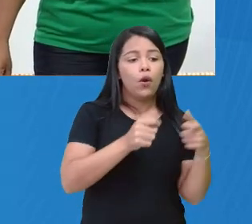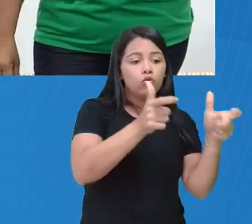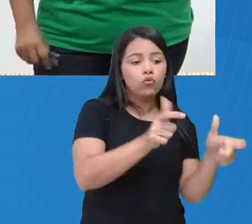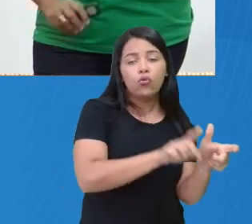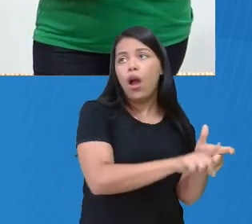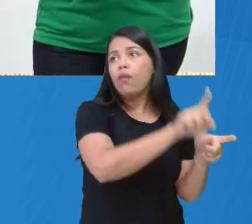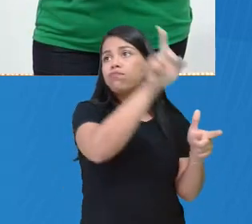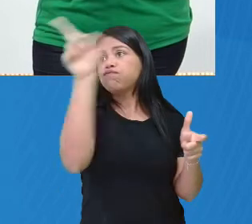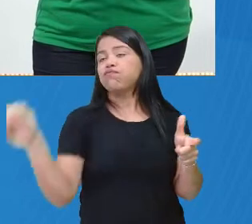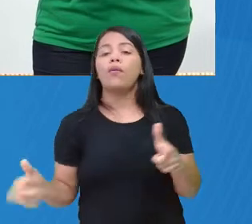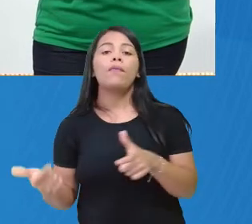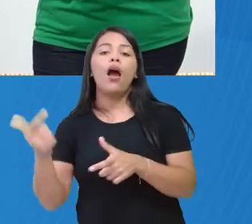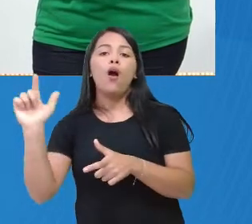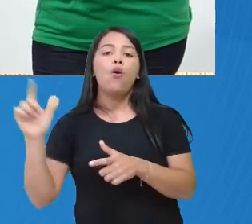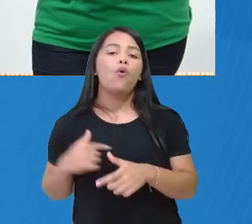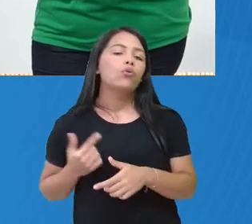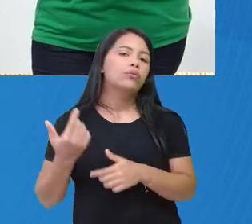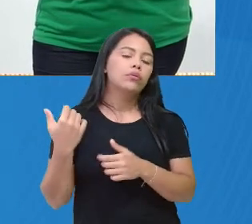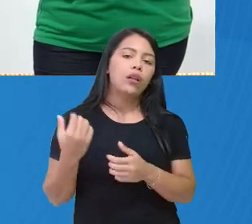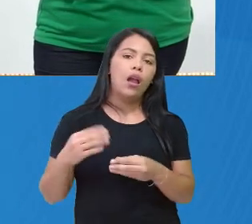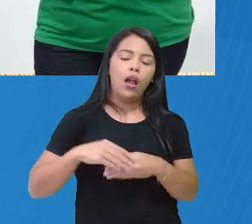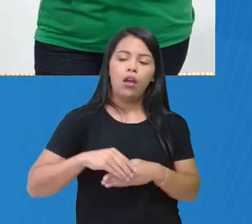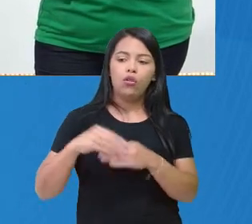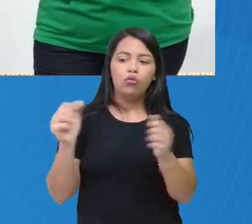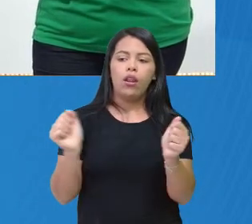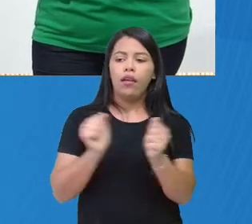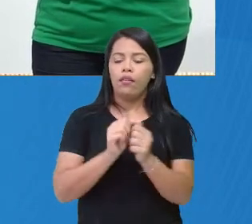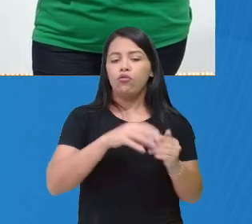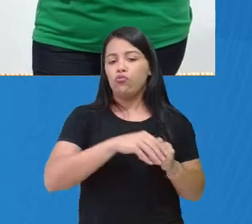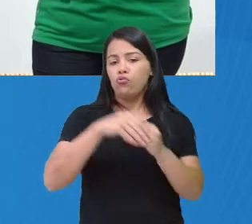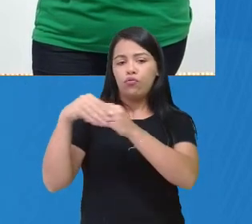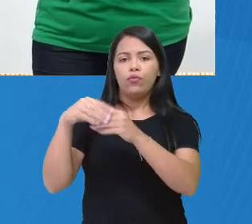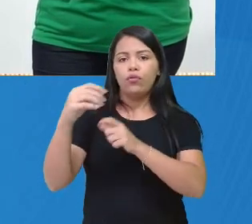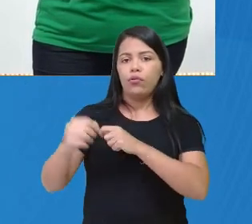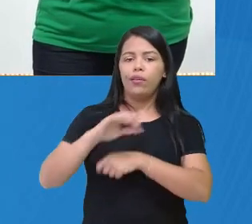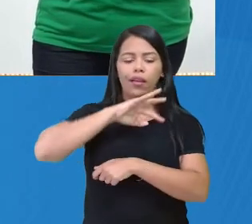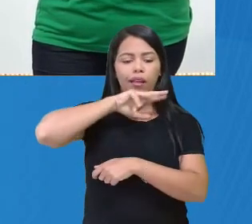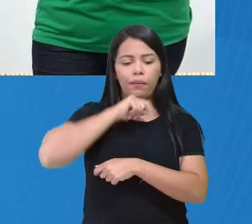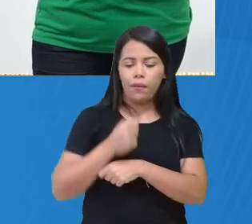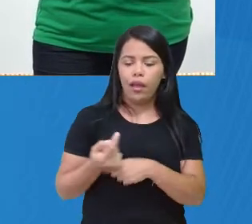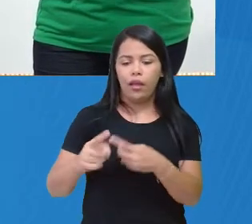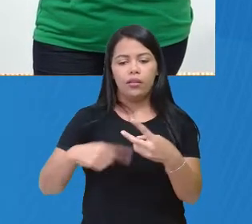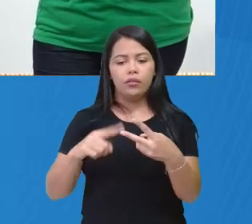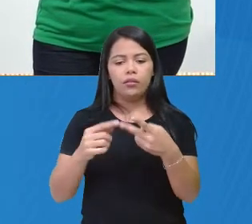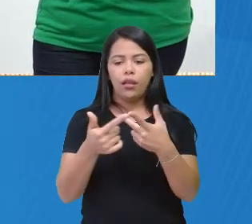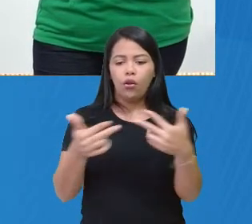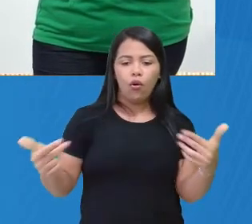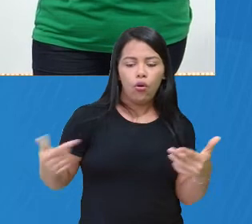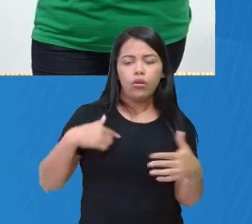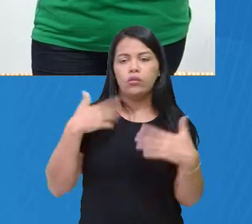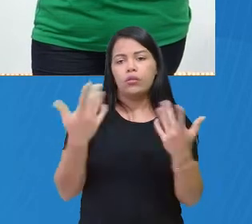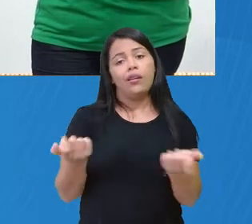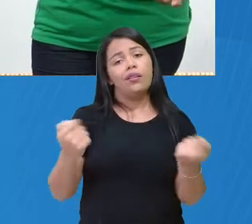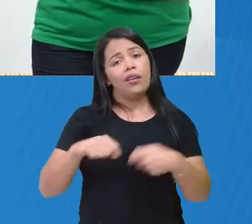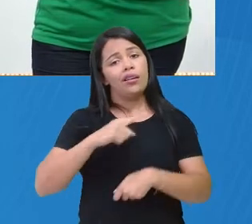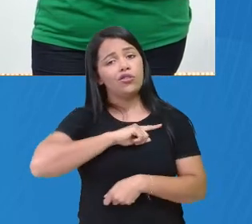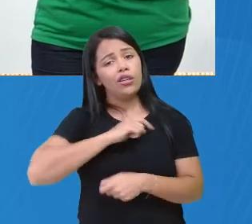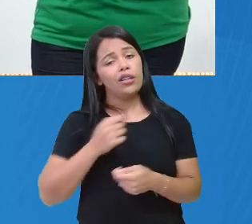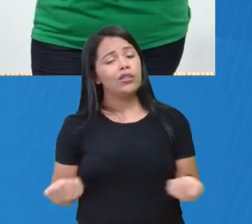objetos, animais e muitas outras coisas para um outro destino. Então, a gente pode aí, ó, querer organizar